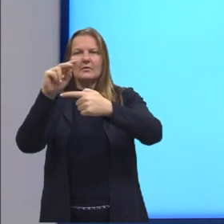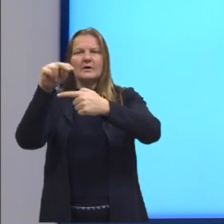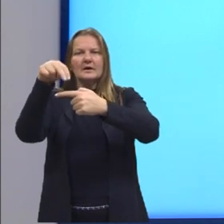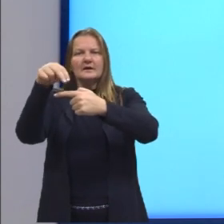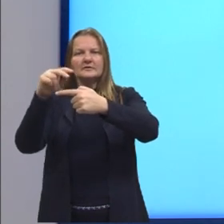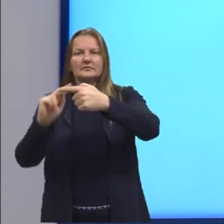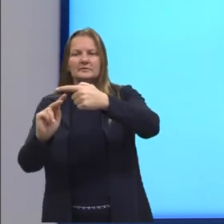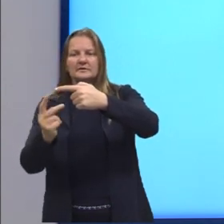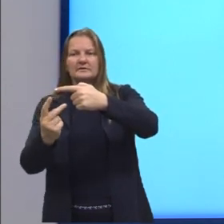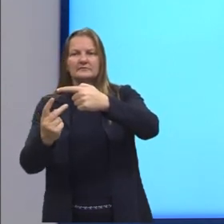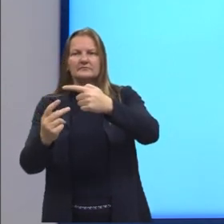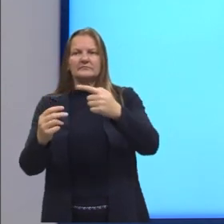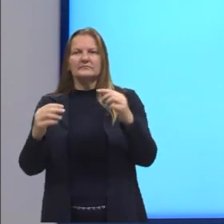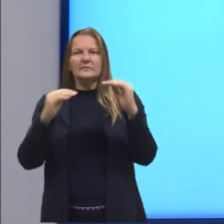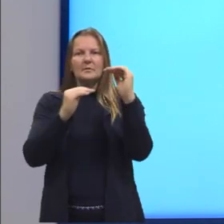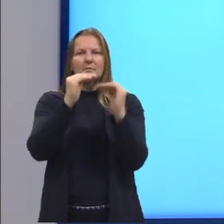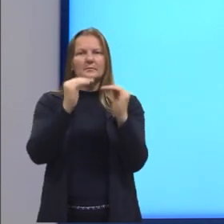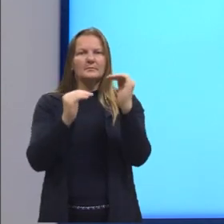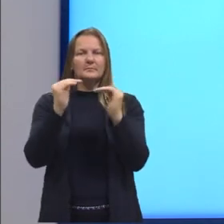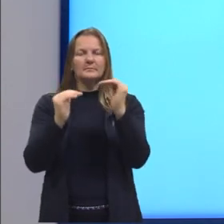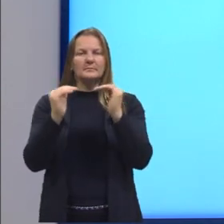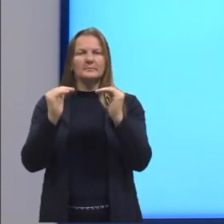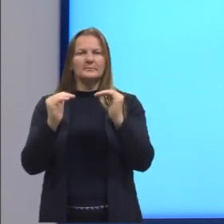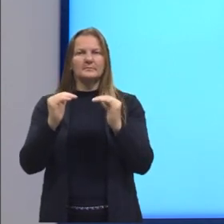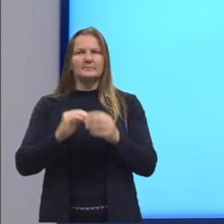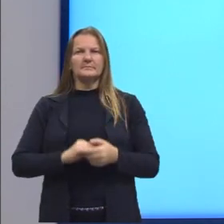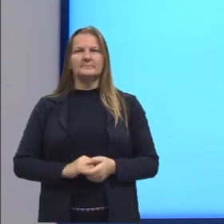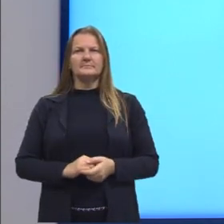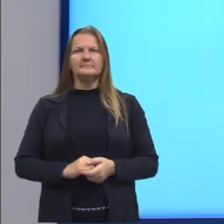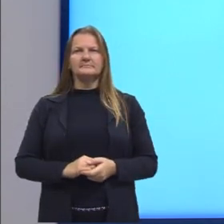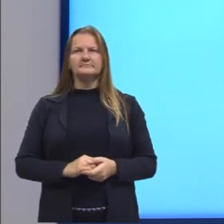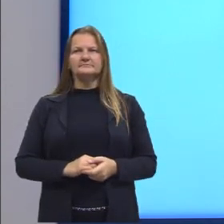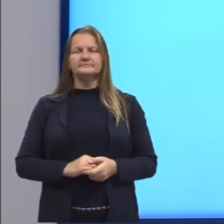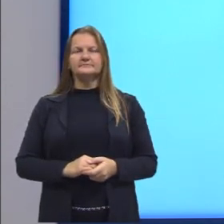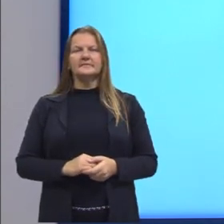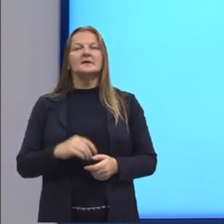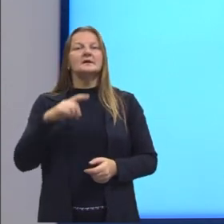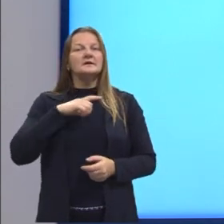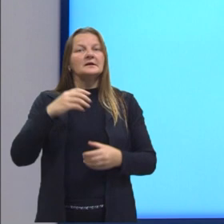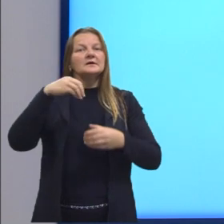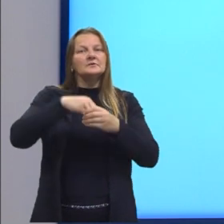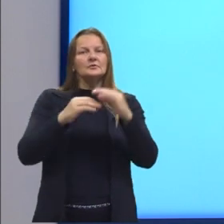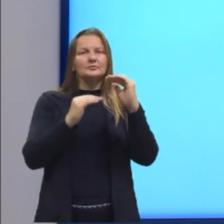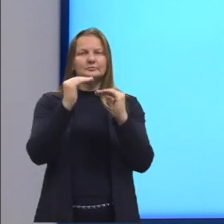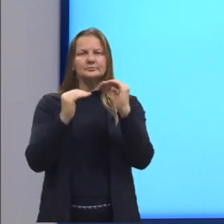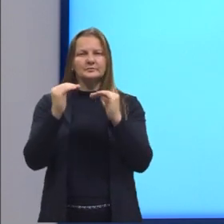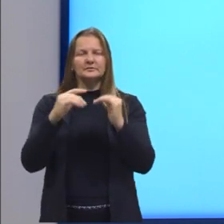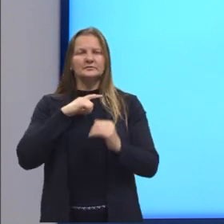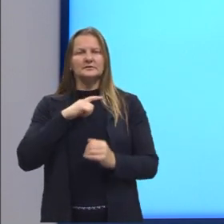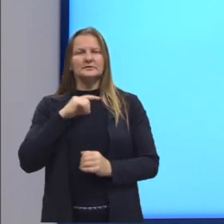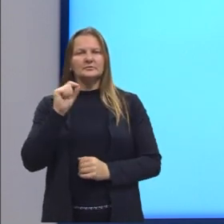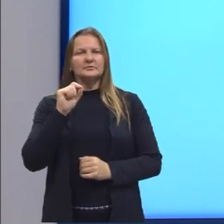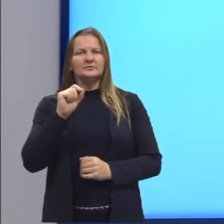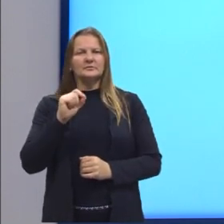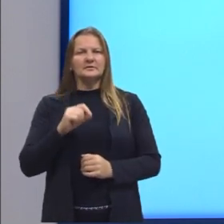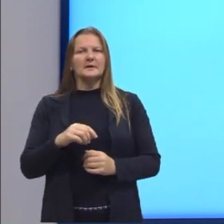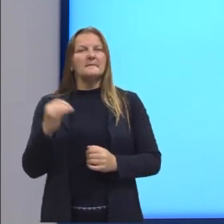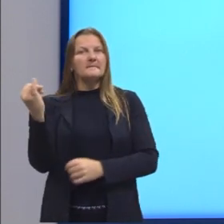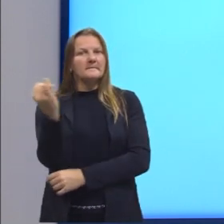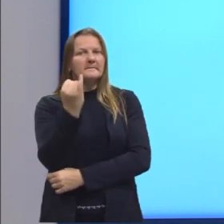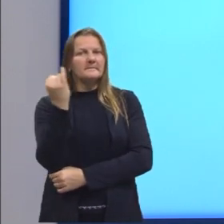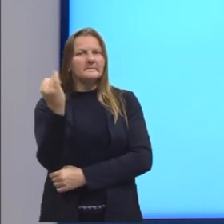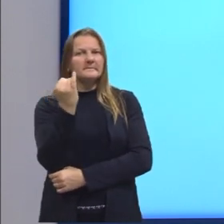H. Isto aqui é uma proporção. E nós vimos que nas proporções, nós utilizamos a propriedade fundamental,